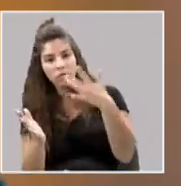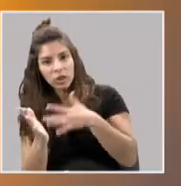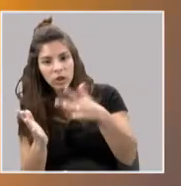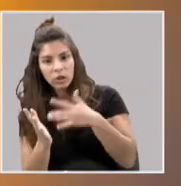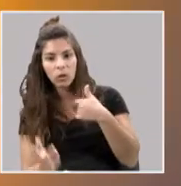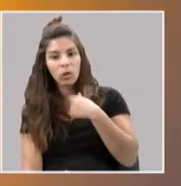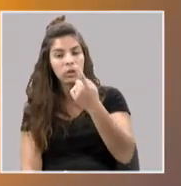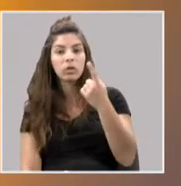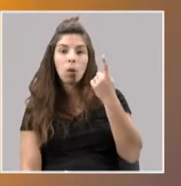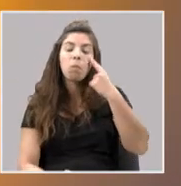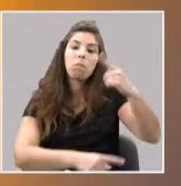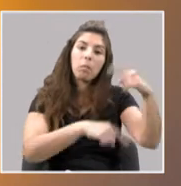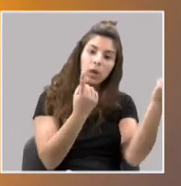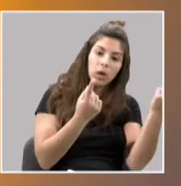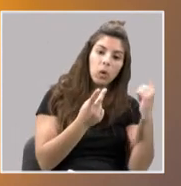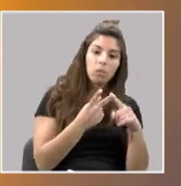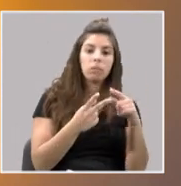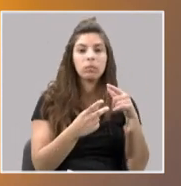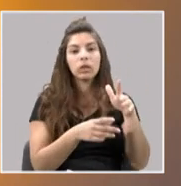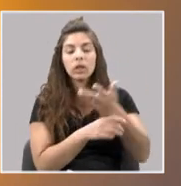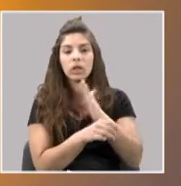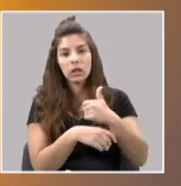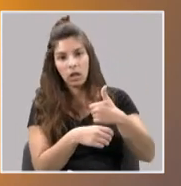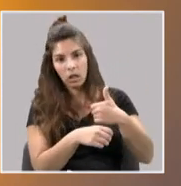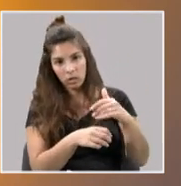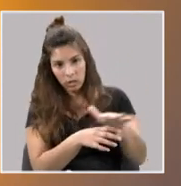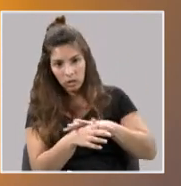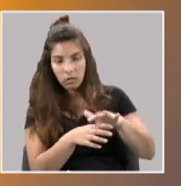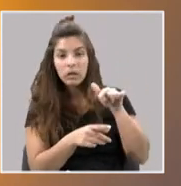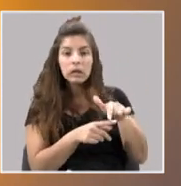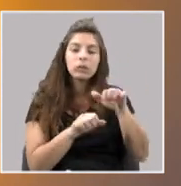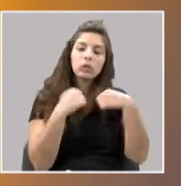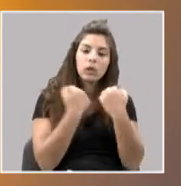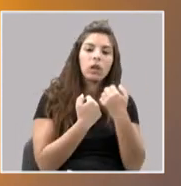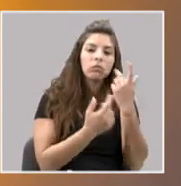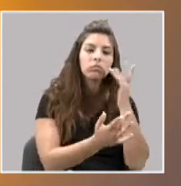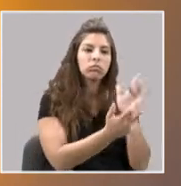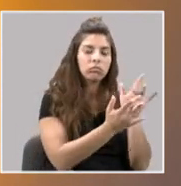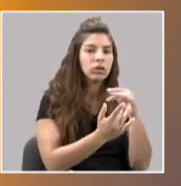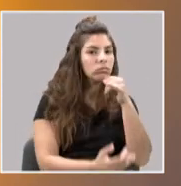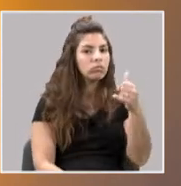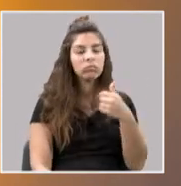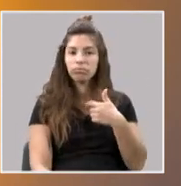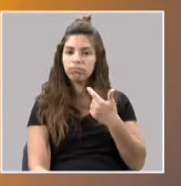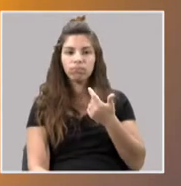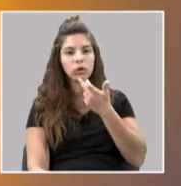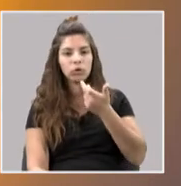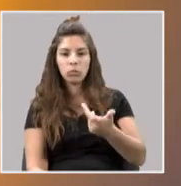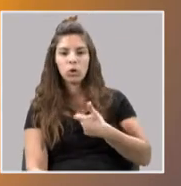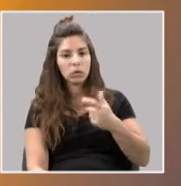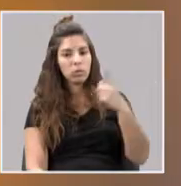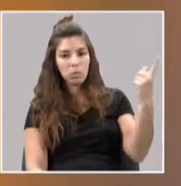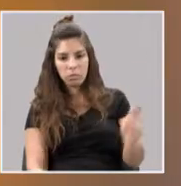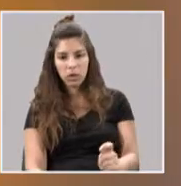revista. Eu pensei no público, pensei na secção de sociedade e contactei a editora dessa mesma secção. Ela não me respondeu durante o mês